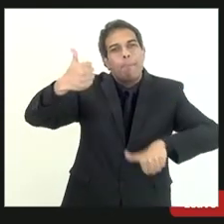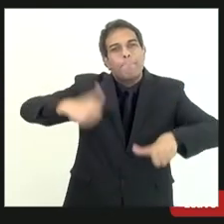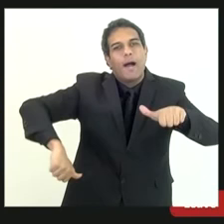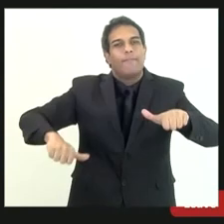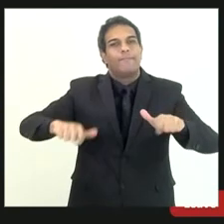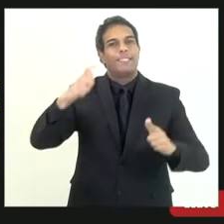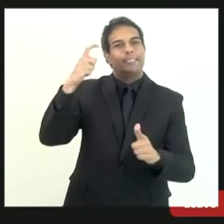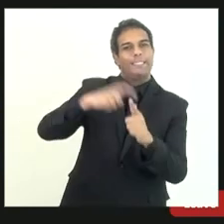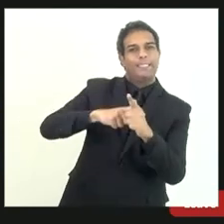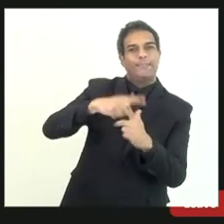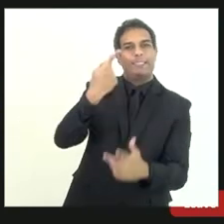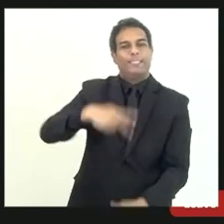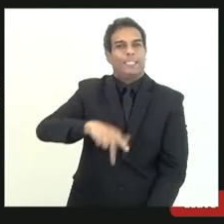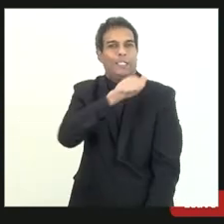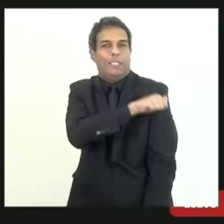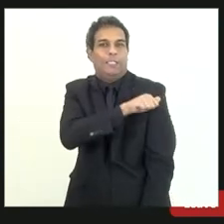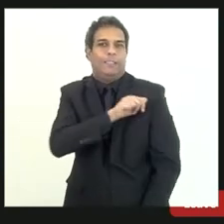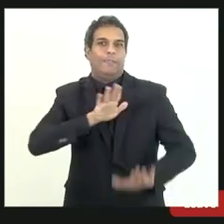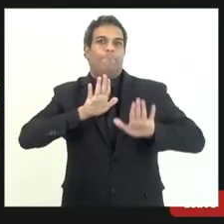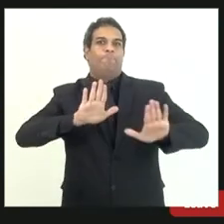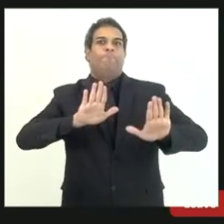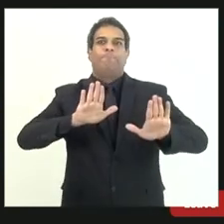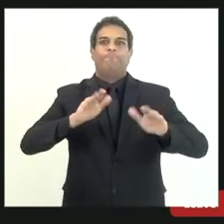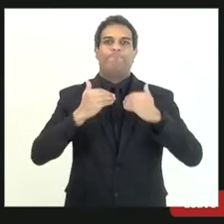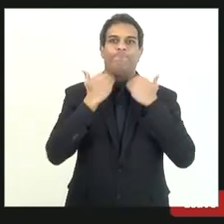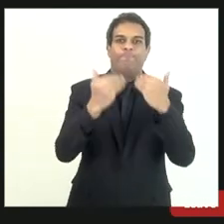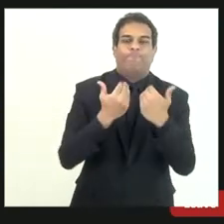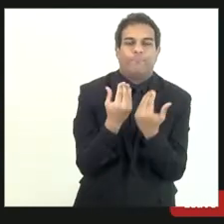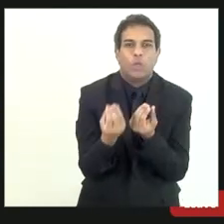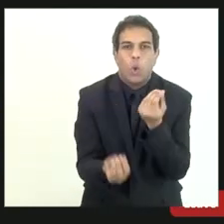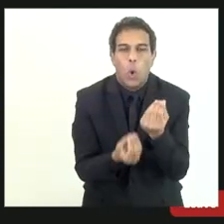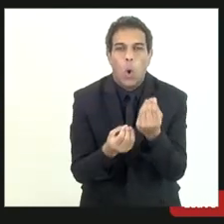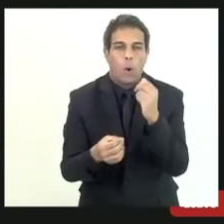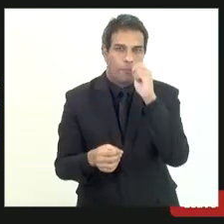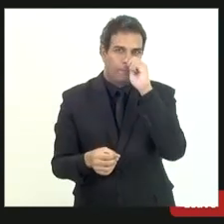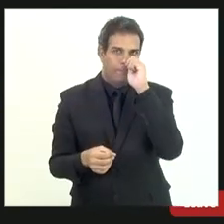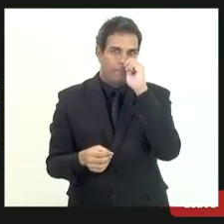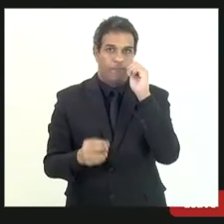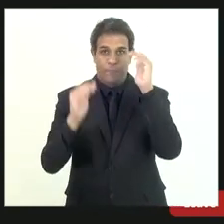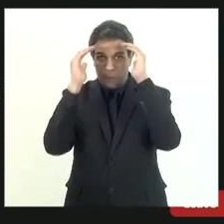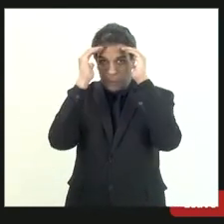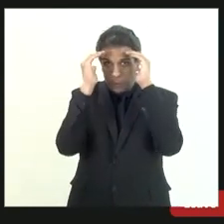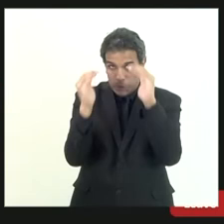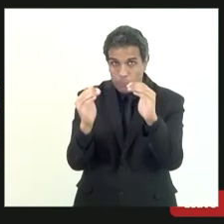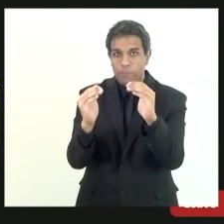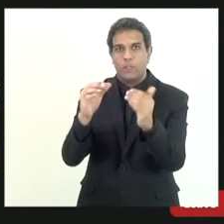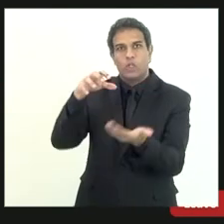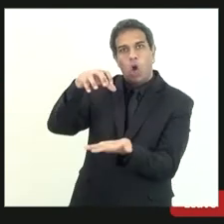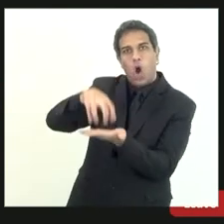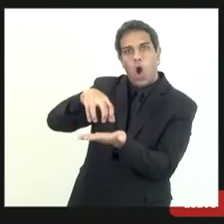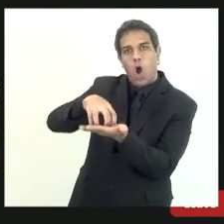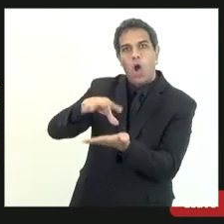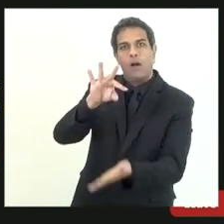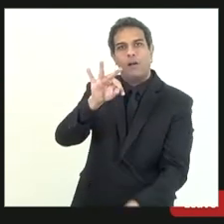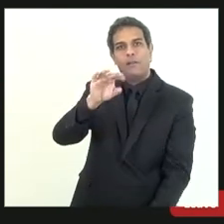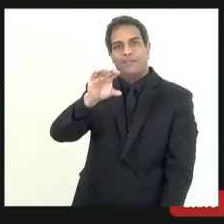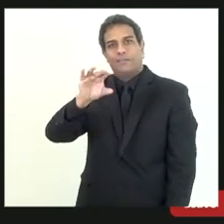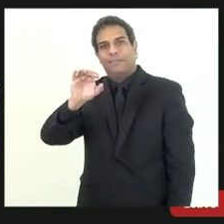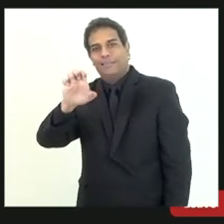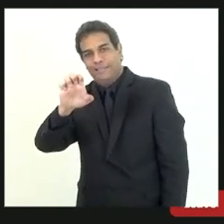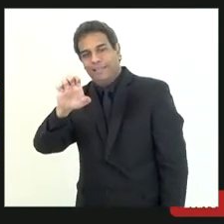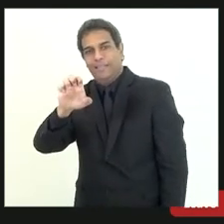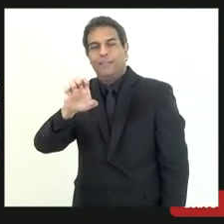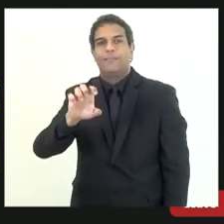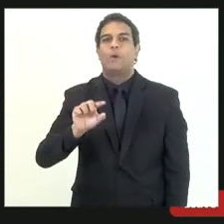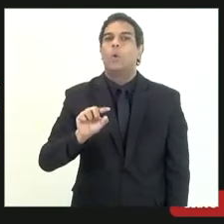eu não quero me expuir seria longe da total respeito ao Tribunal de Justiça aqui não é se